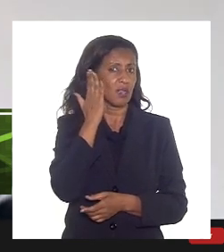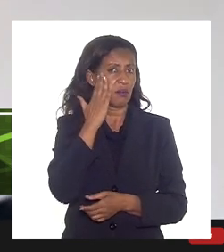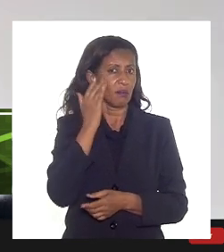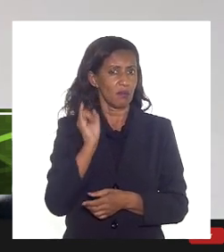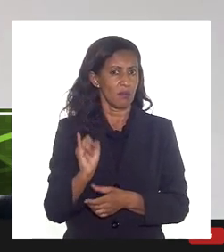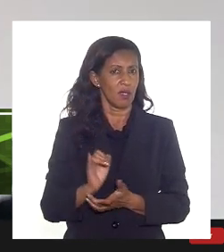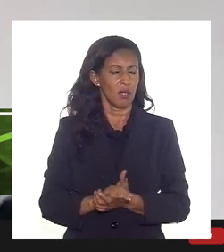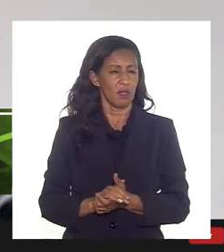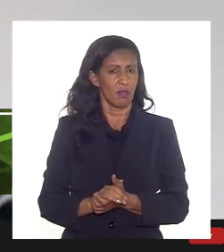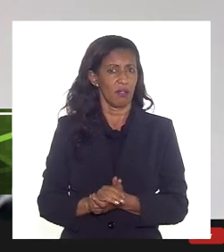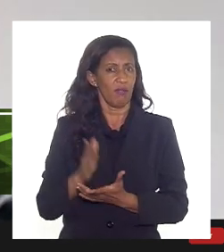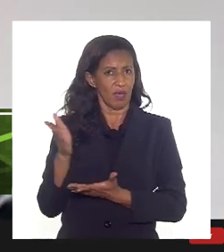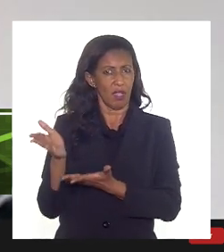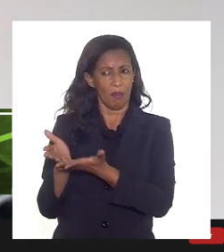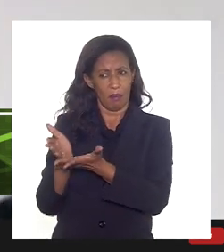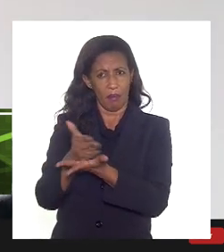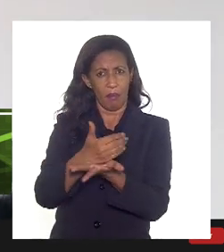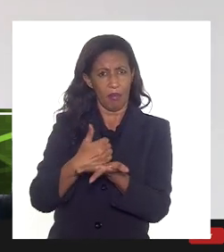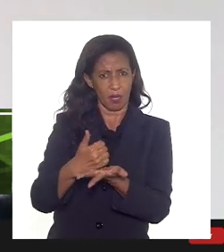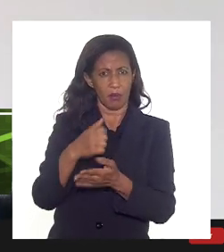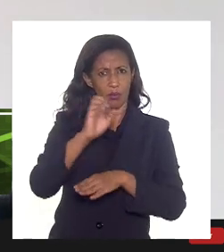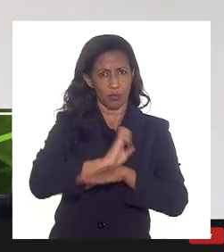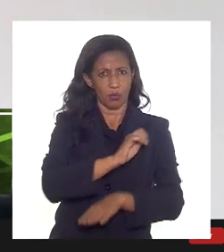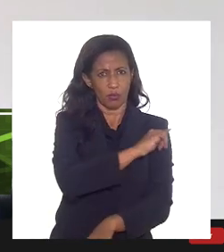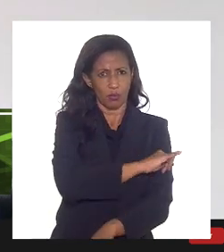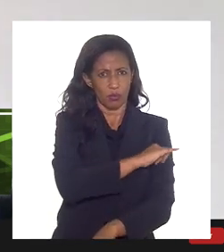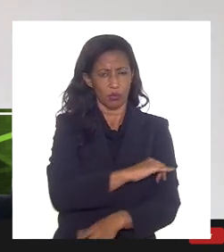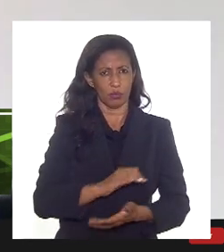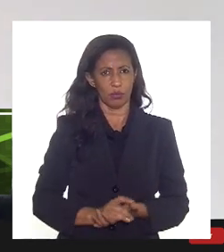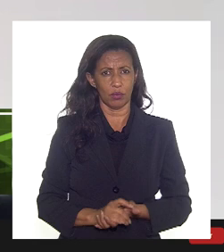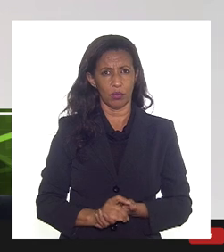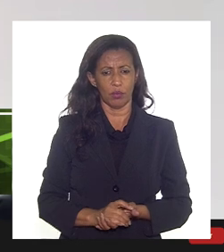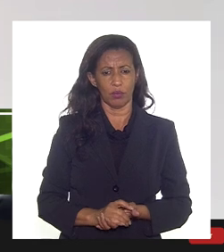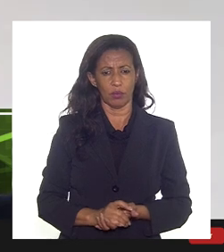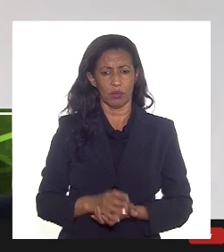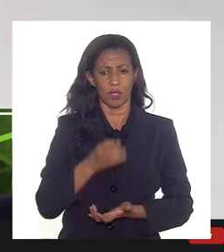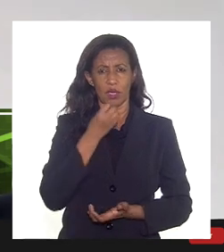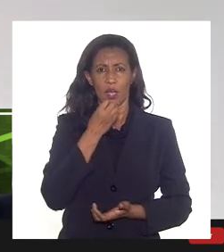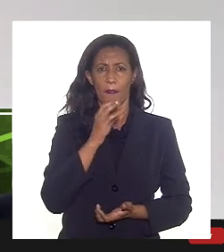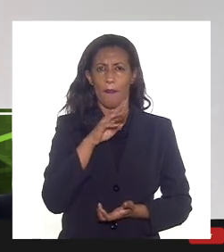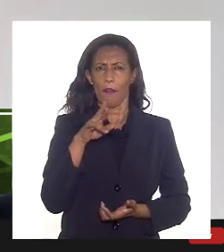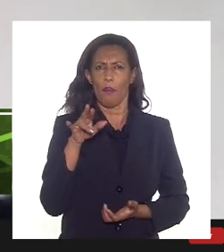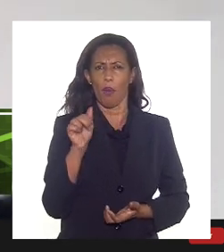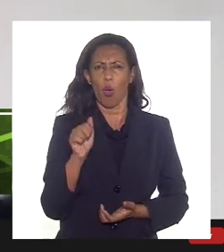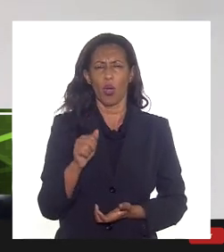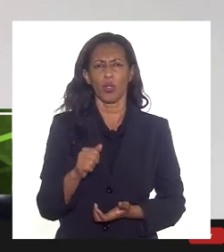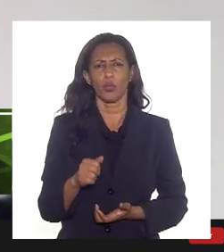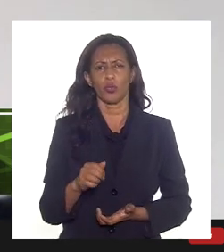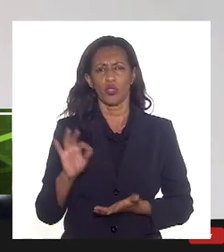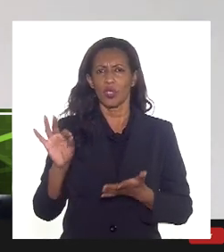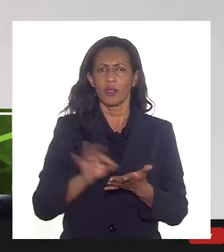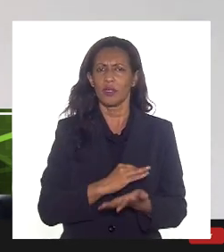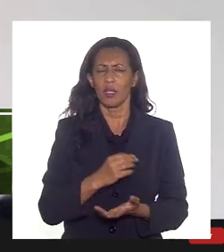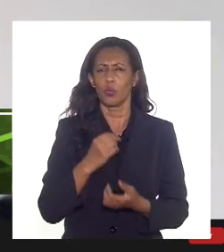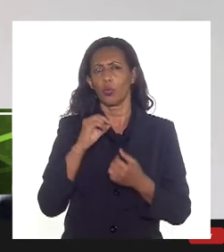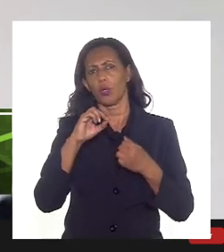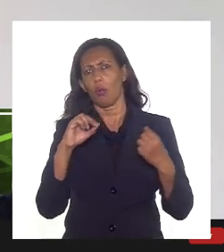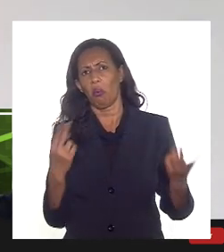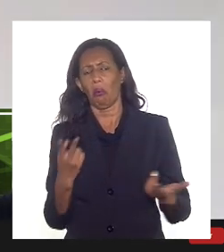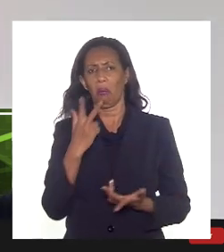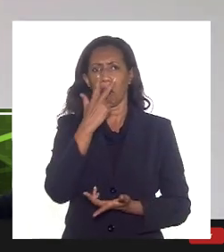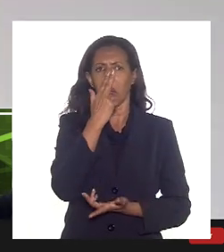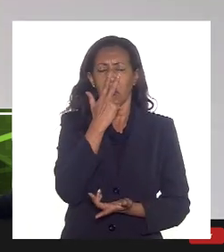deduzido da participação especial né se isso vai ser encarado como um bônus de assinatura ou algo parecido e